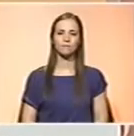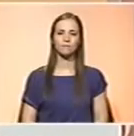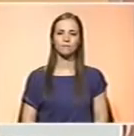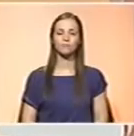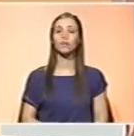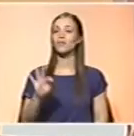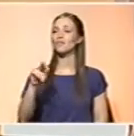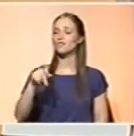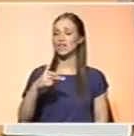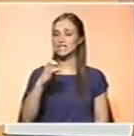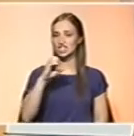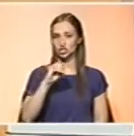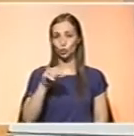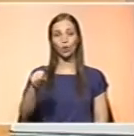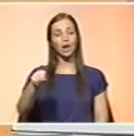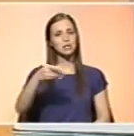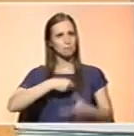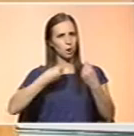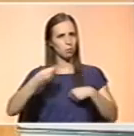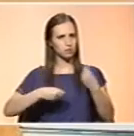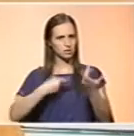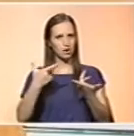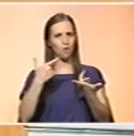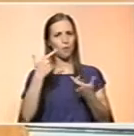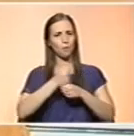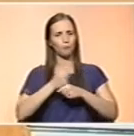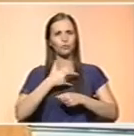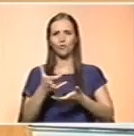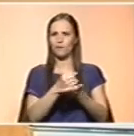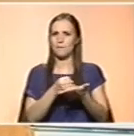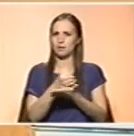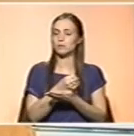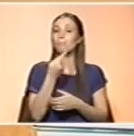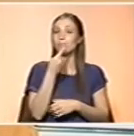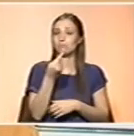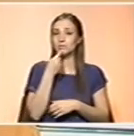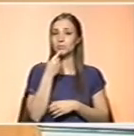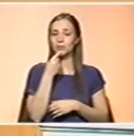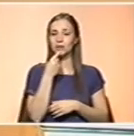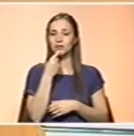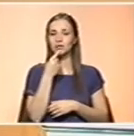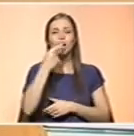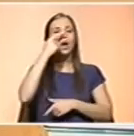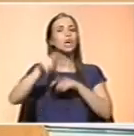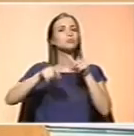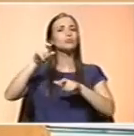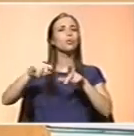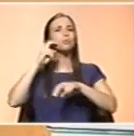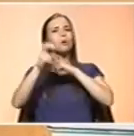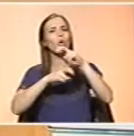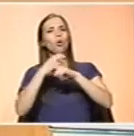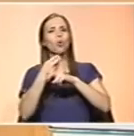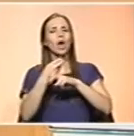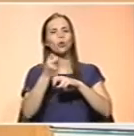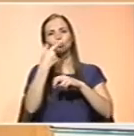Francisco, esta é uma das preocupações dos farmacêuticos, perceber quando as pessoas procuram suplementos